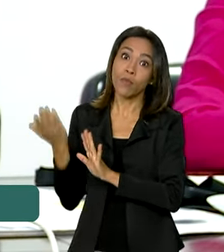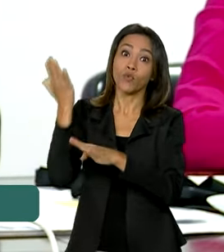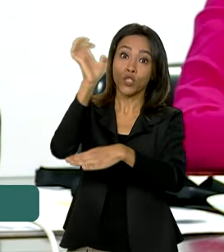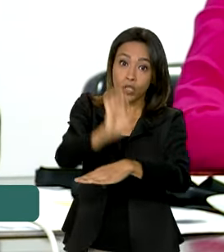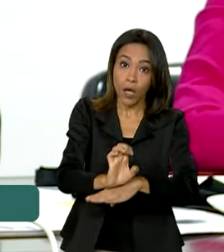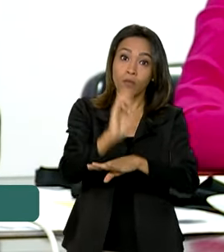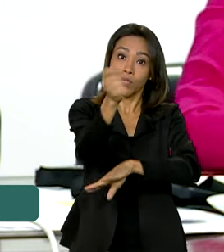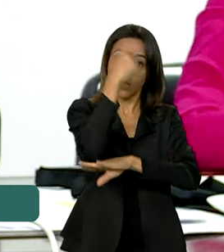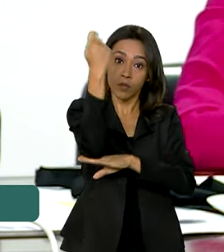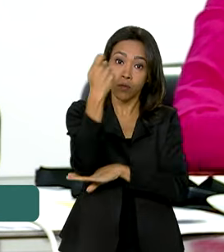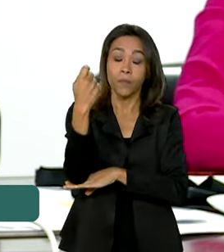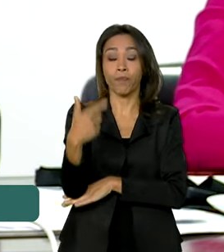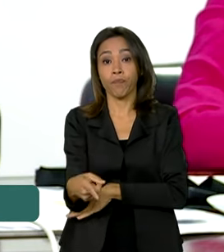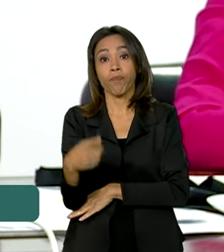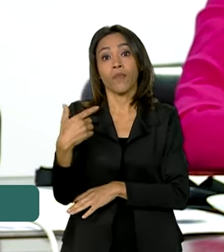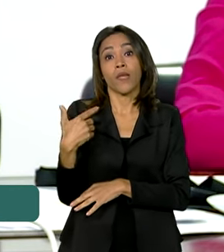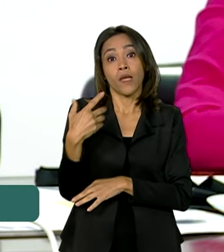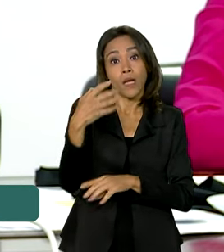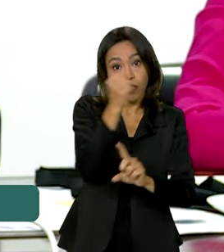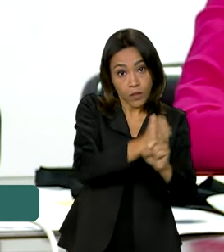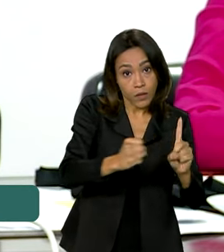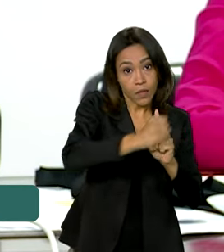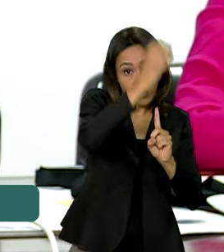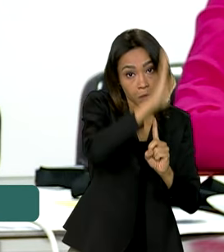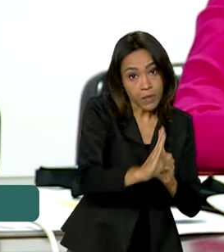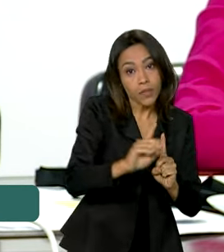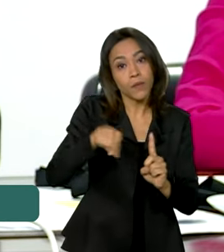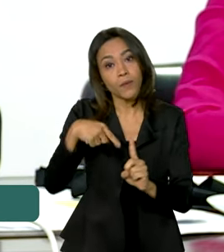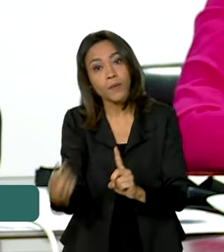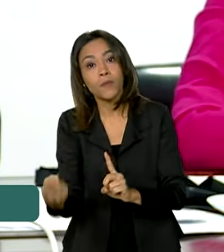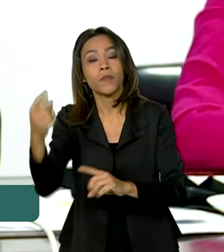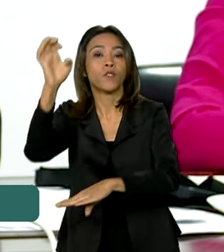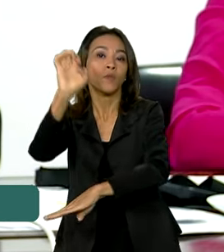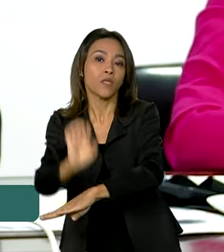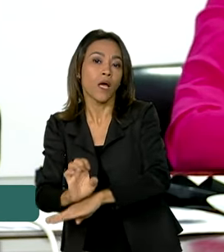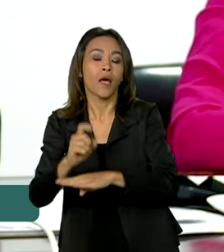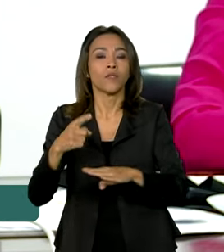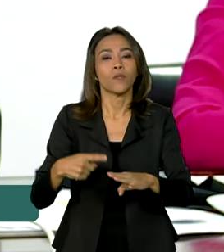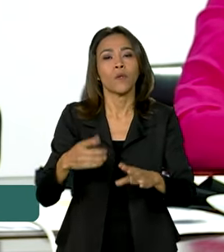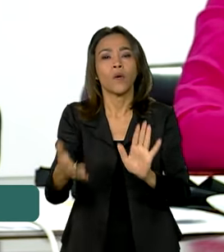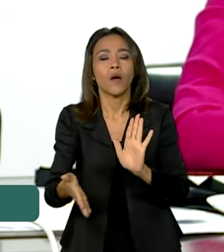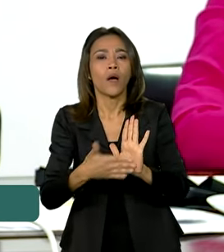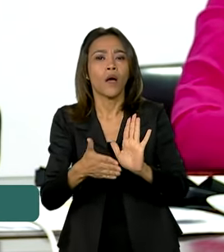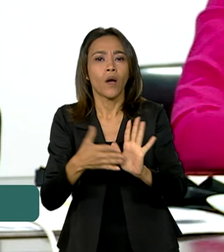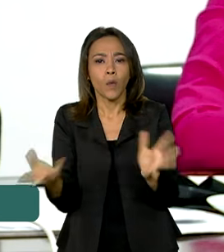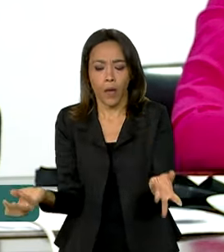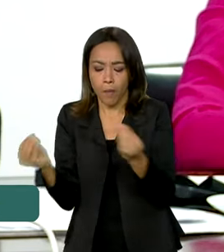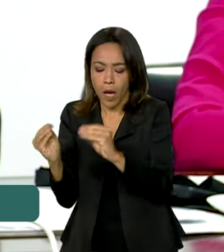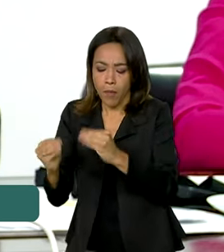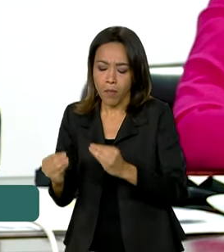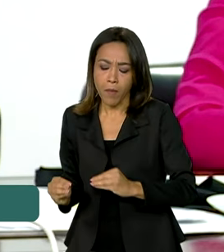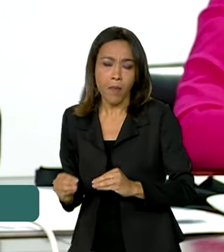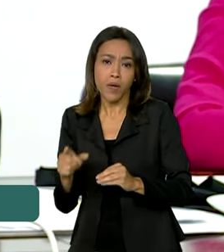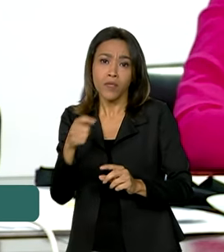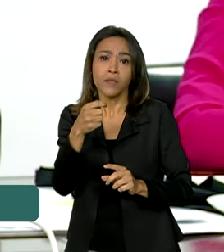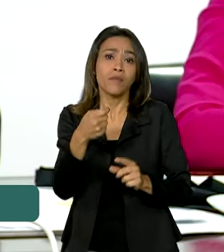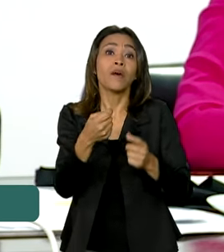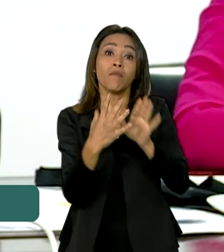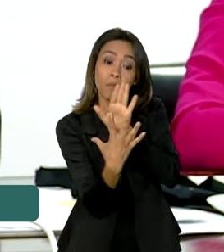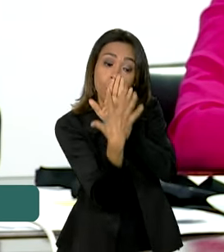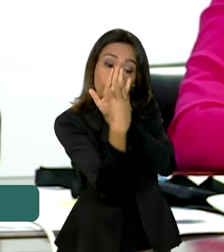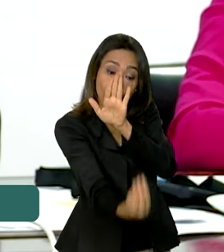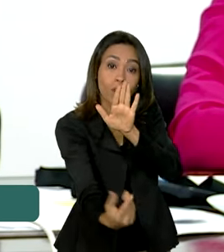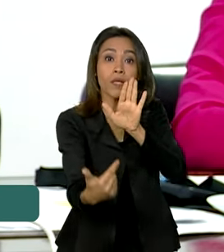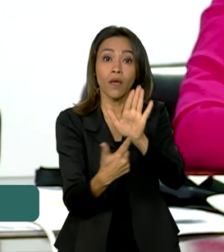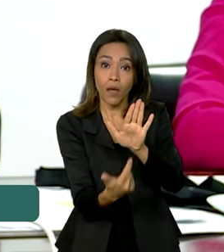sociedade brasileira e gaúcha reproduzir um modelo de reconstrução e desenvolvimento que reproduza as ideias do século XX